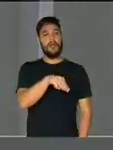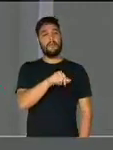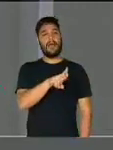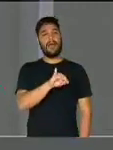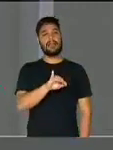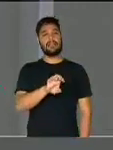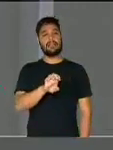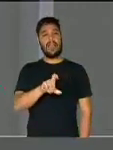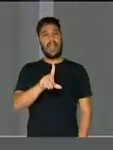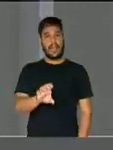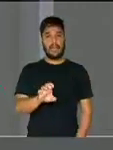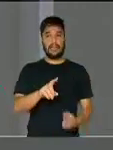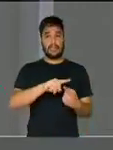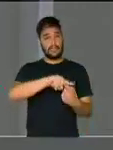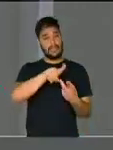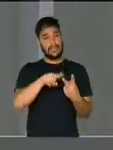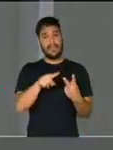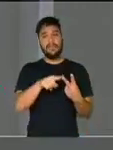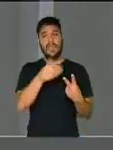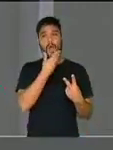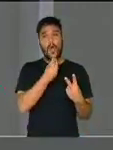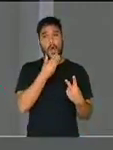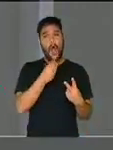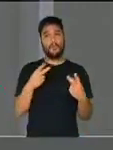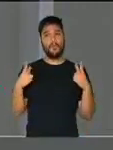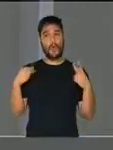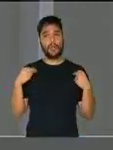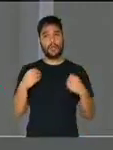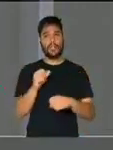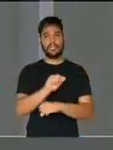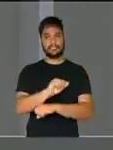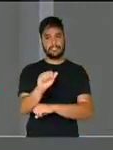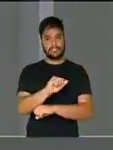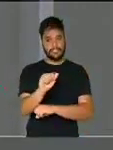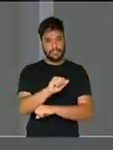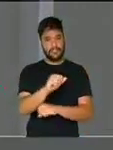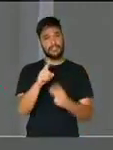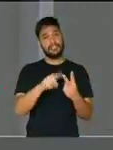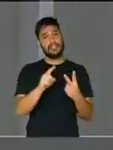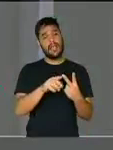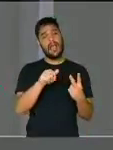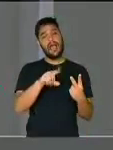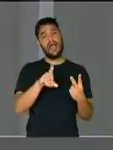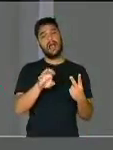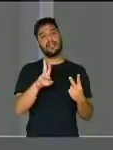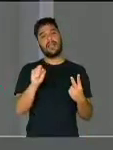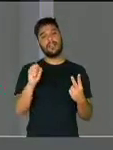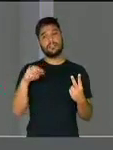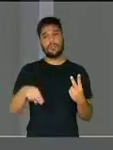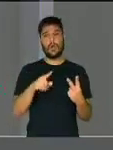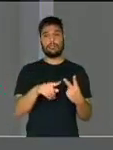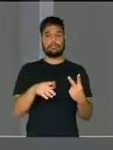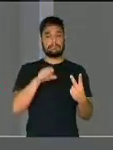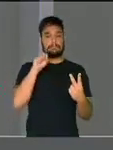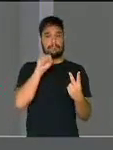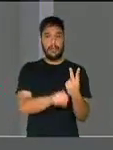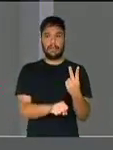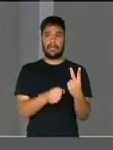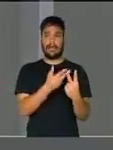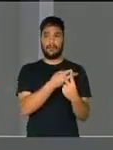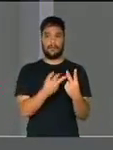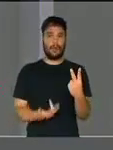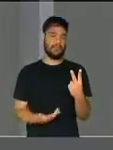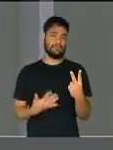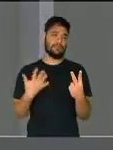aquele que conduziu o seu carro, o Anderson Gomes, essa tragédia, essa ruptura